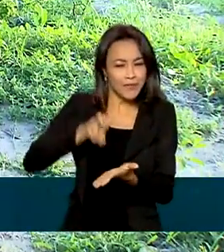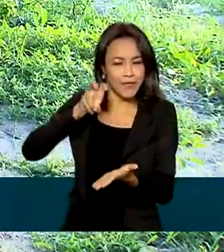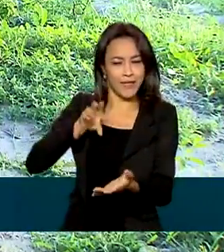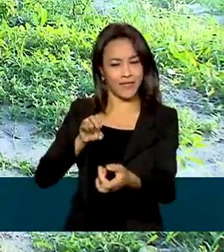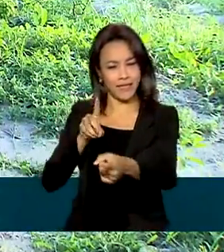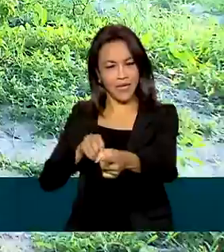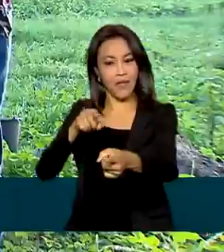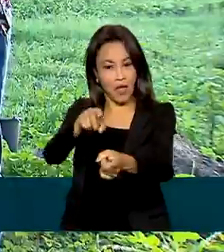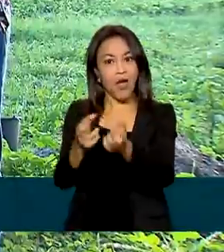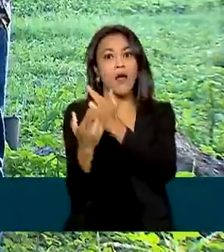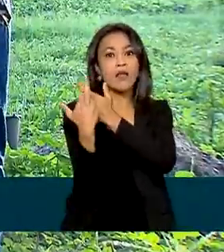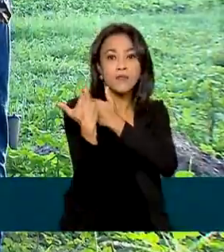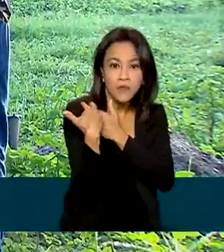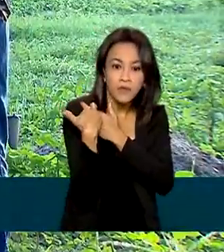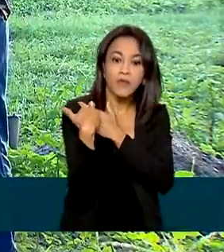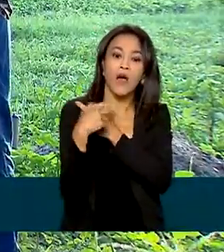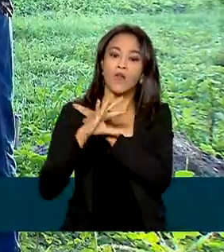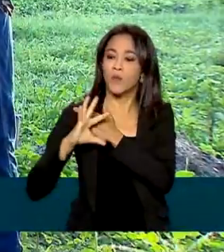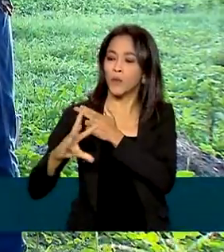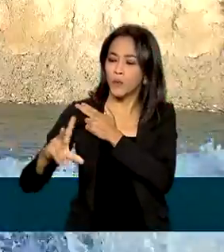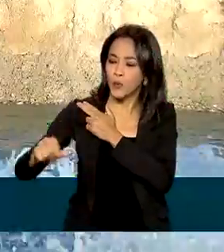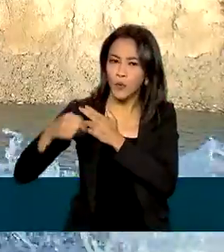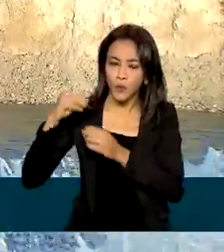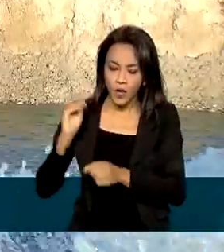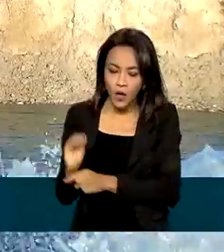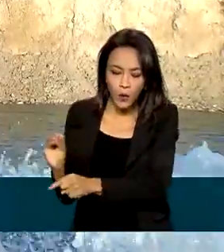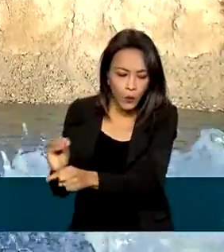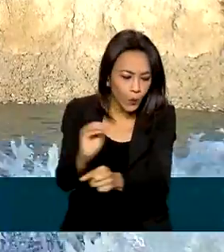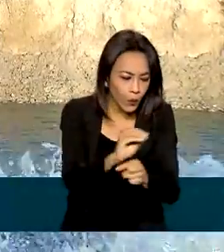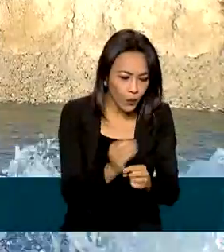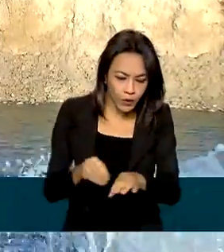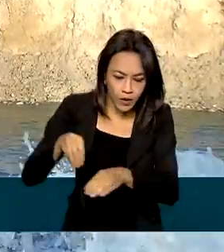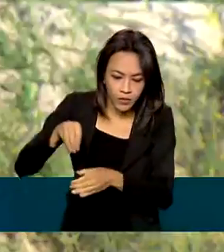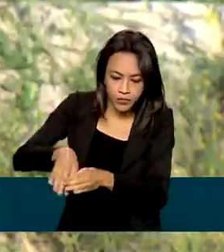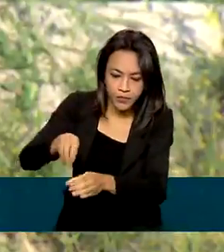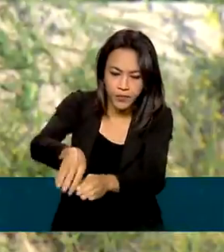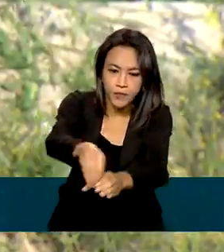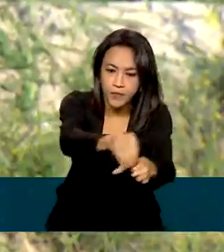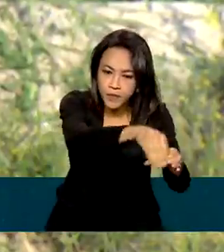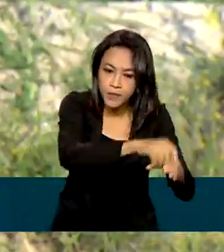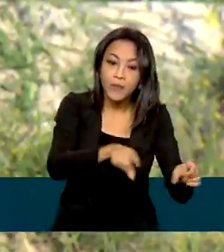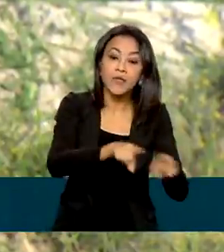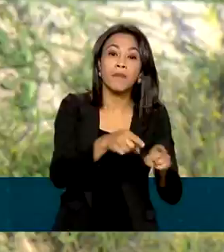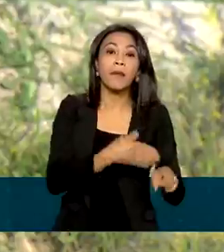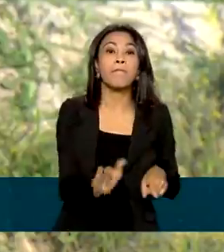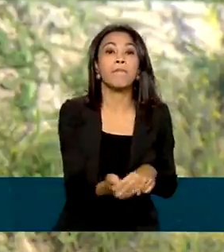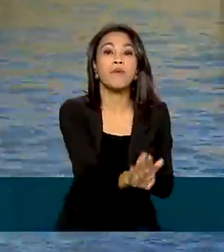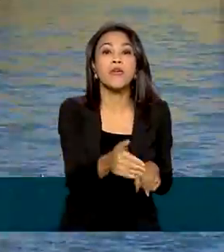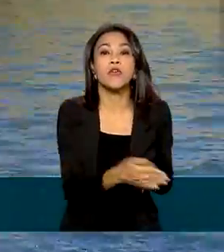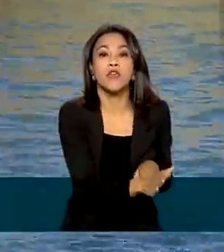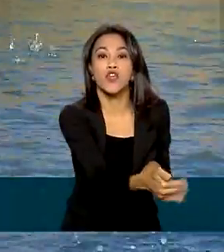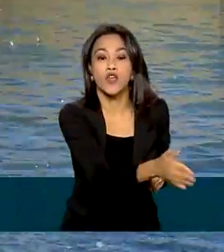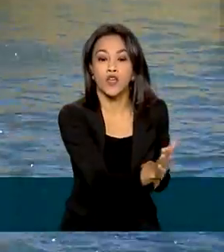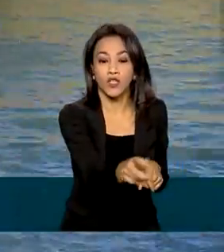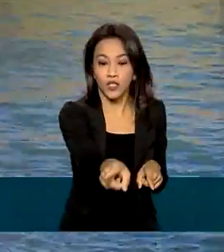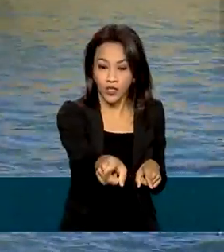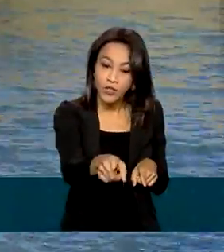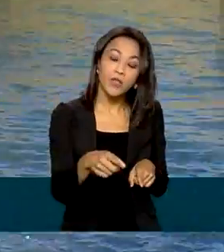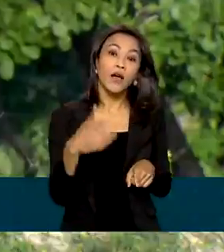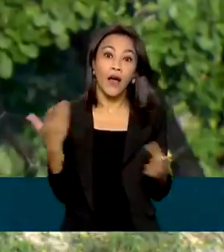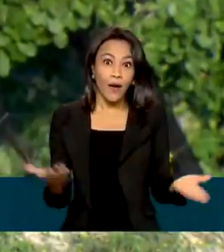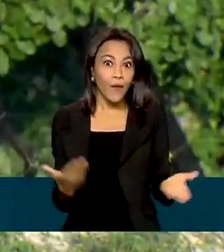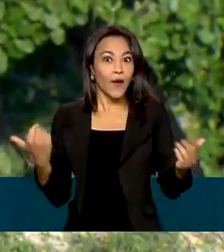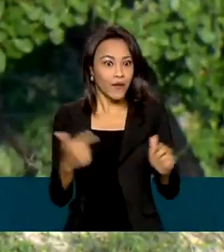se encarrega de todo o serviço, cuida da plantação e também da criação de peixes. Agora, o trabalho é feito com muito mais